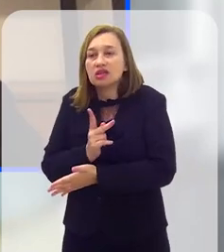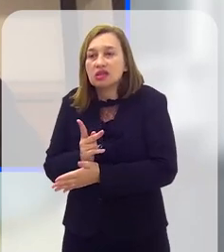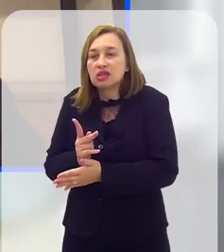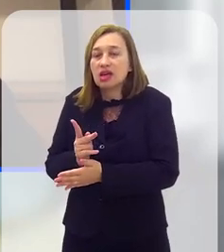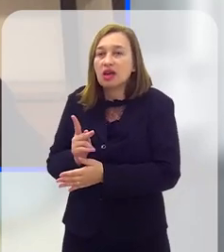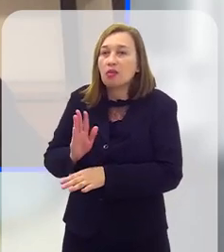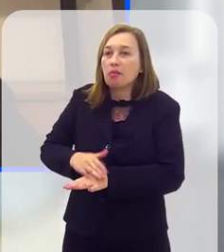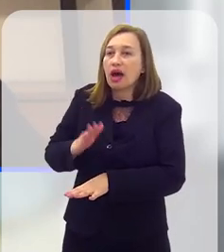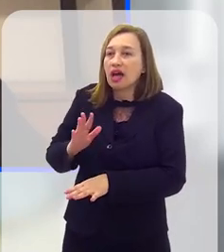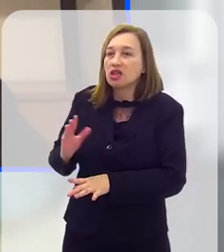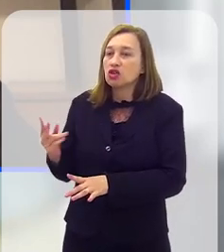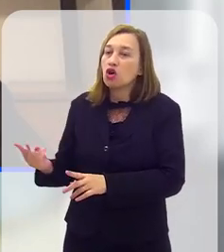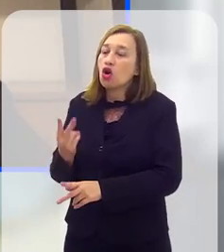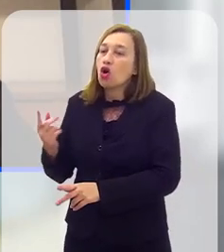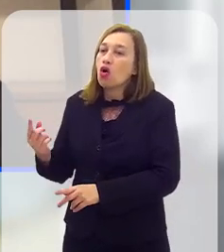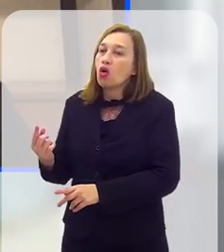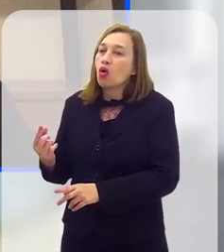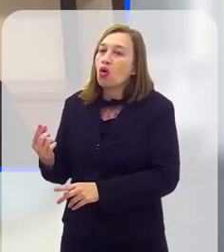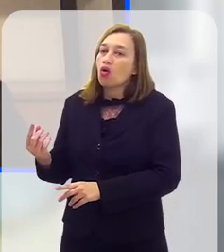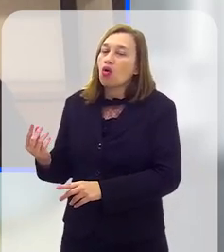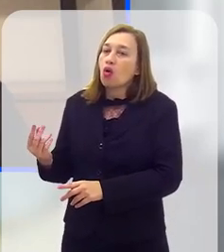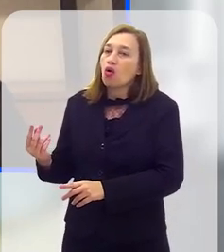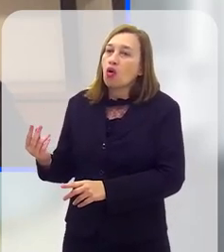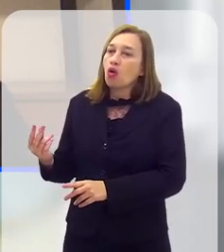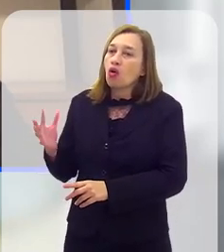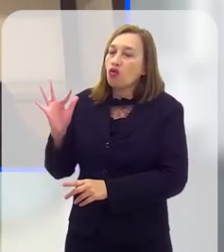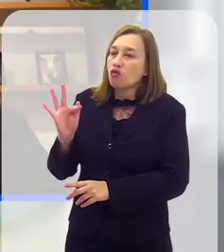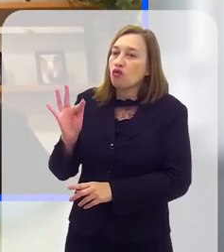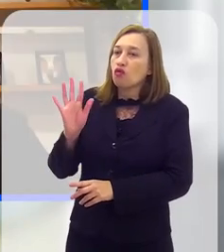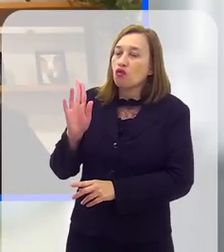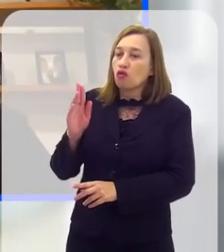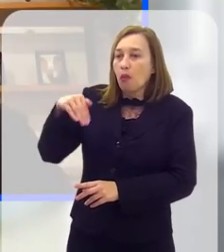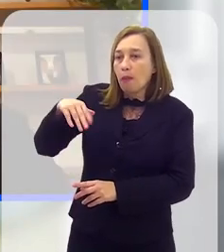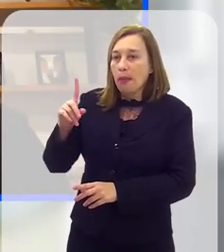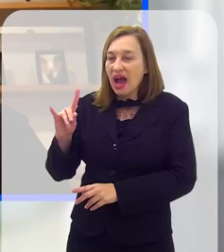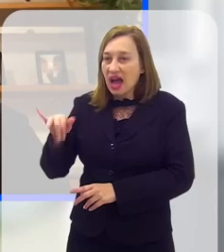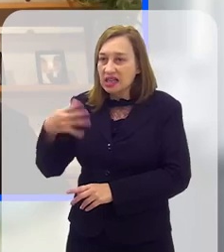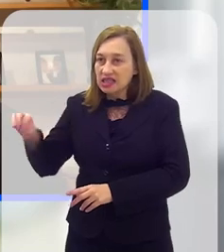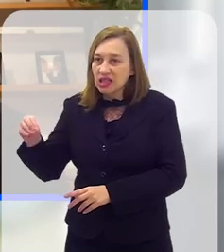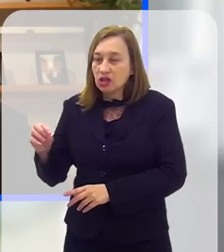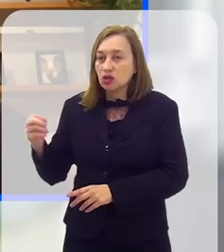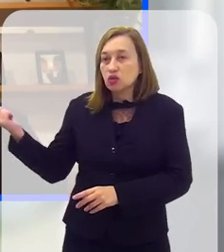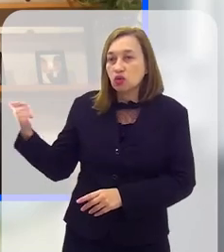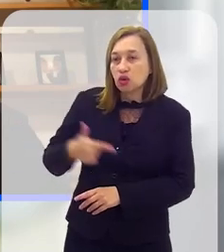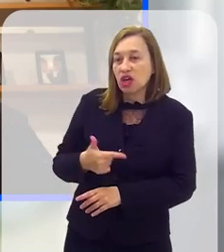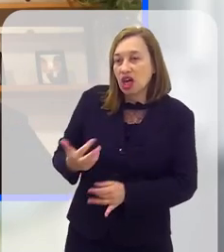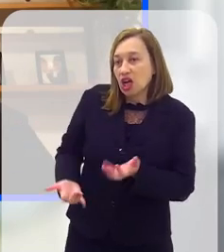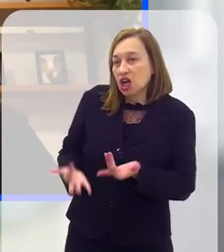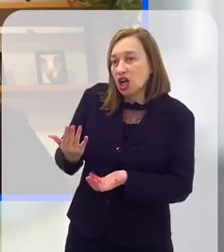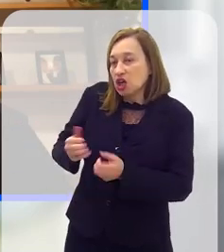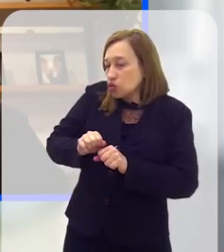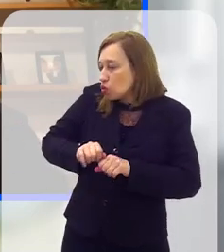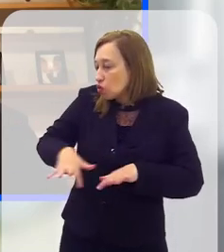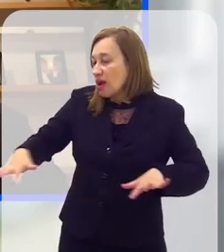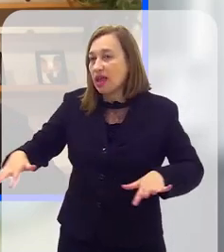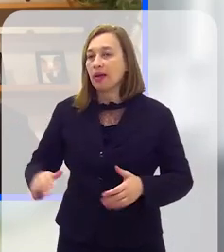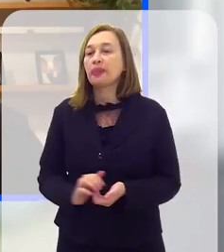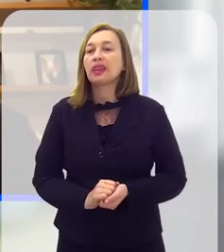sorte, aconteceu só mais fumaça do que uma explosão ou algo similar que já pode ter acontecido em outros aterros.